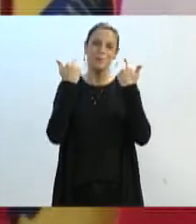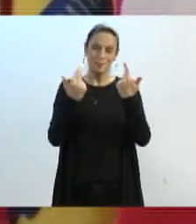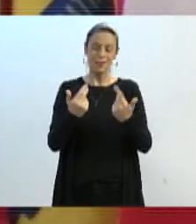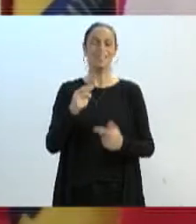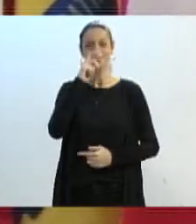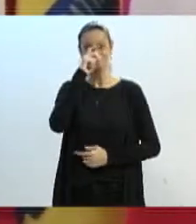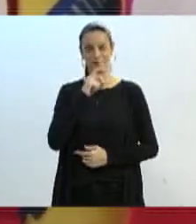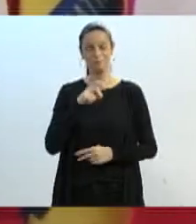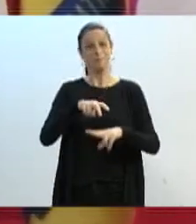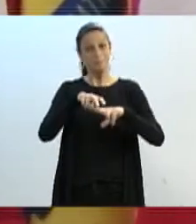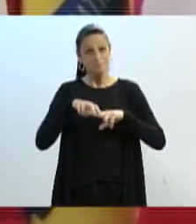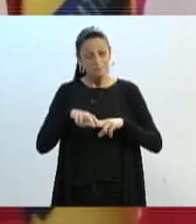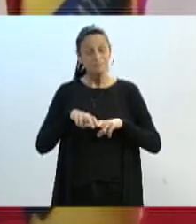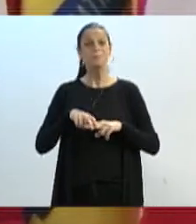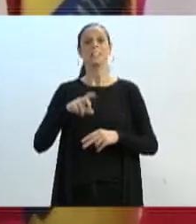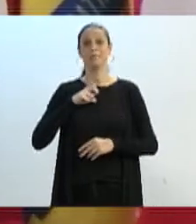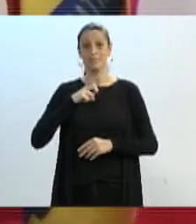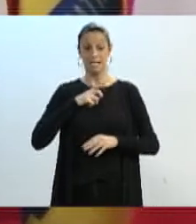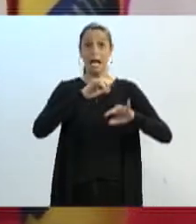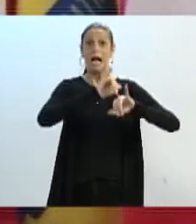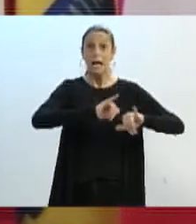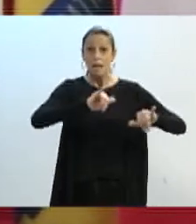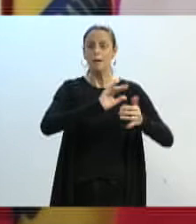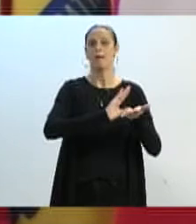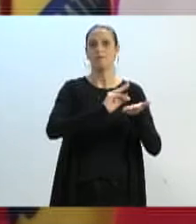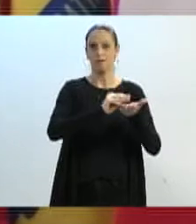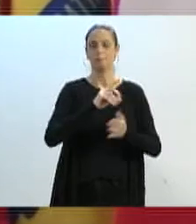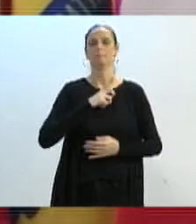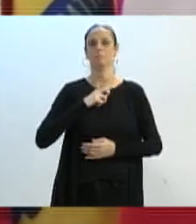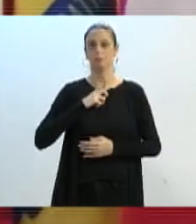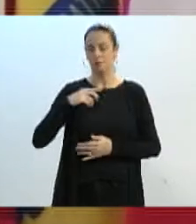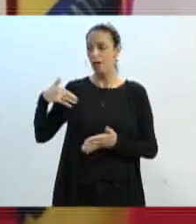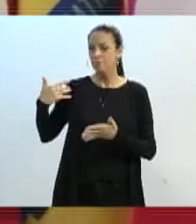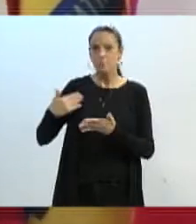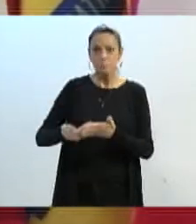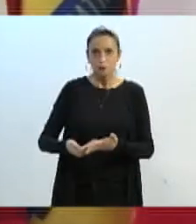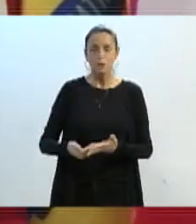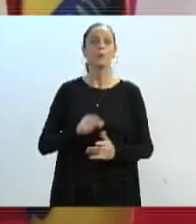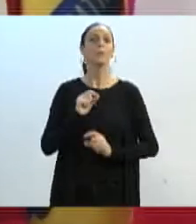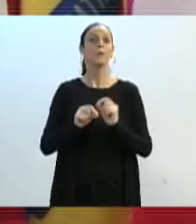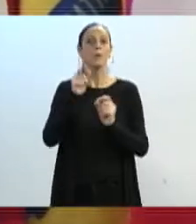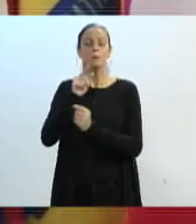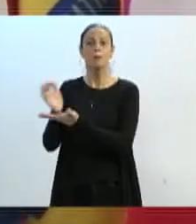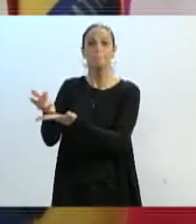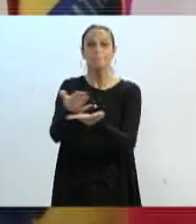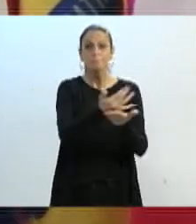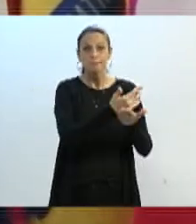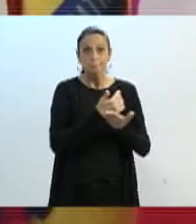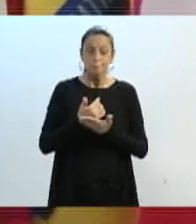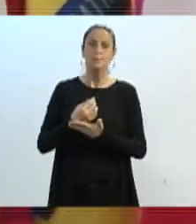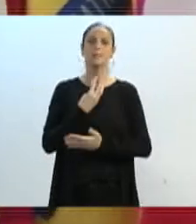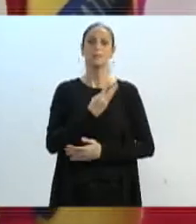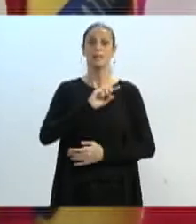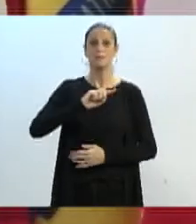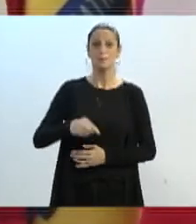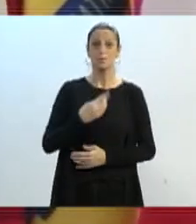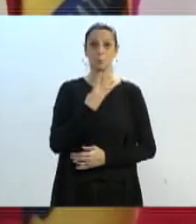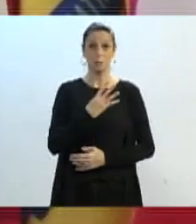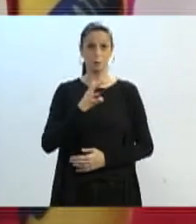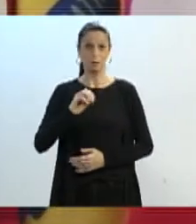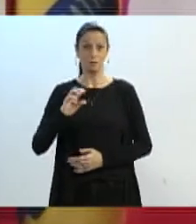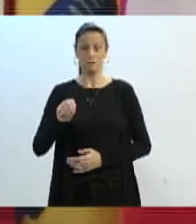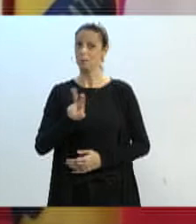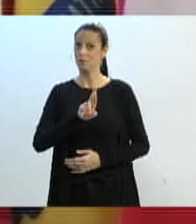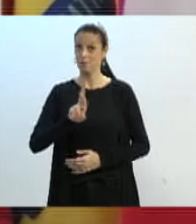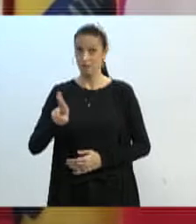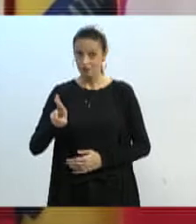Então, falando dados da campanha, a campanha até o dia de hoje, ela arrecadou por volta de 3.400 reais,